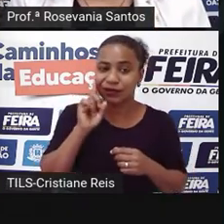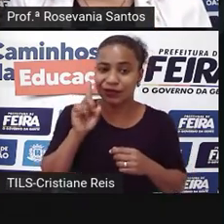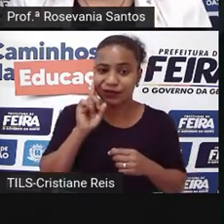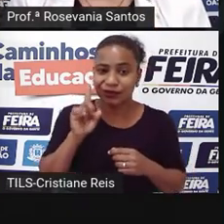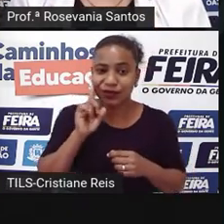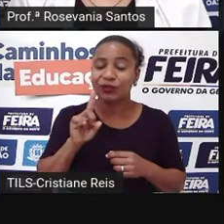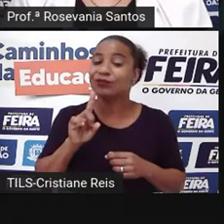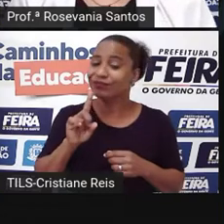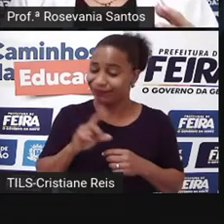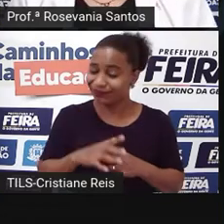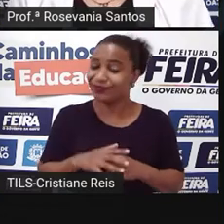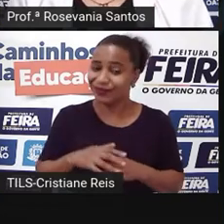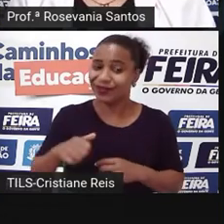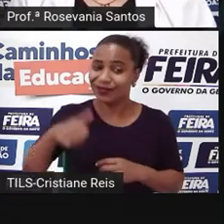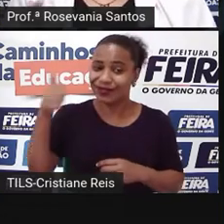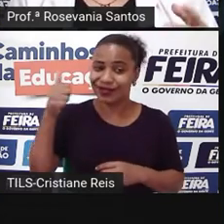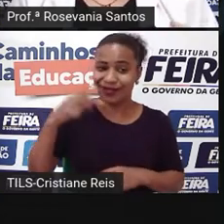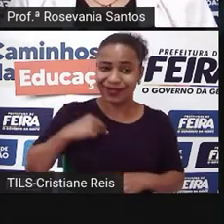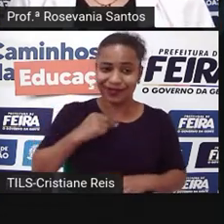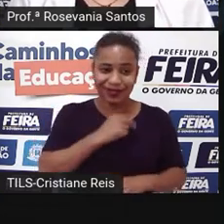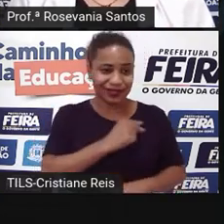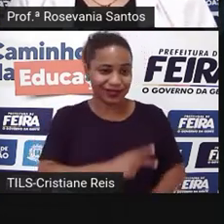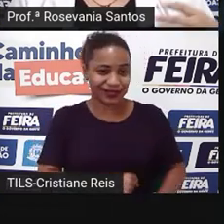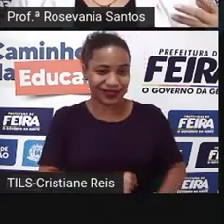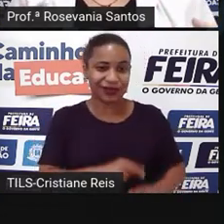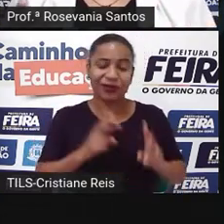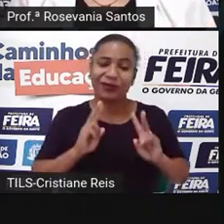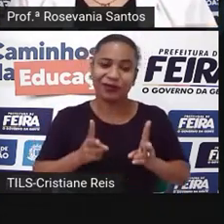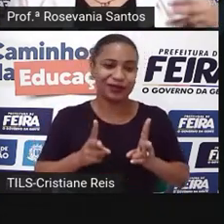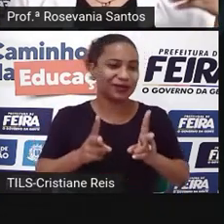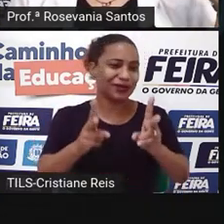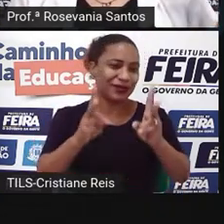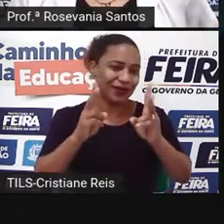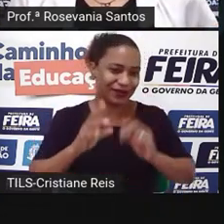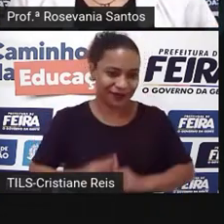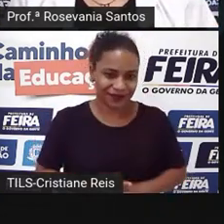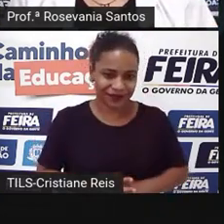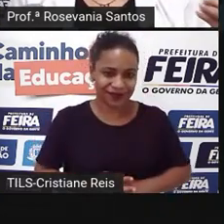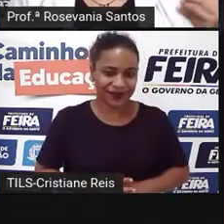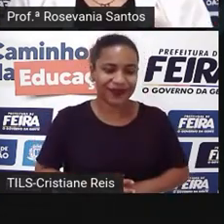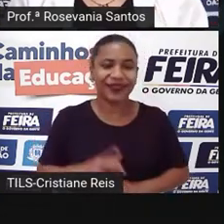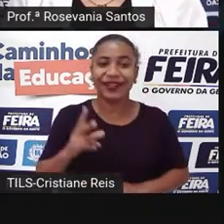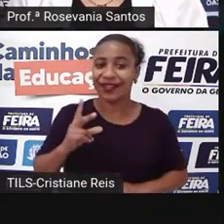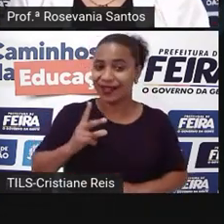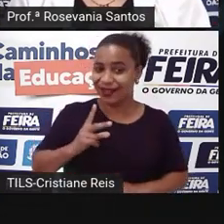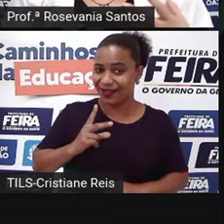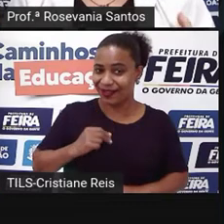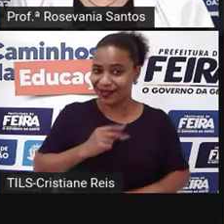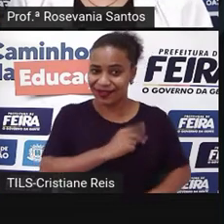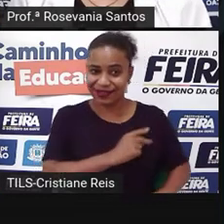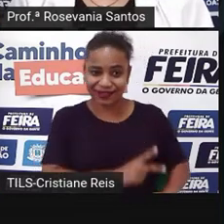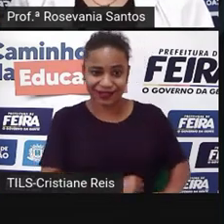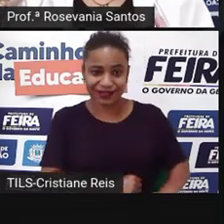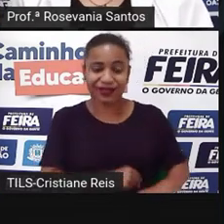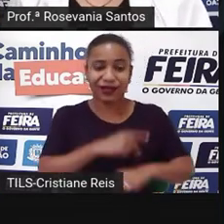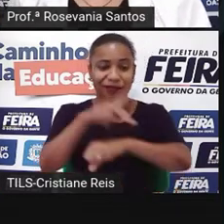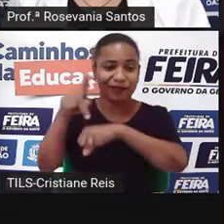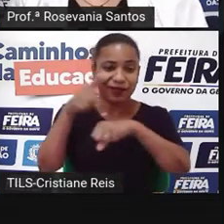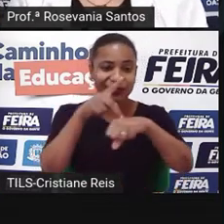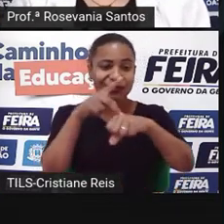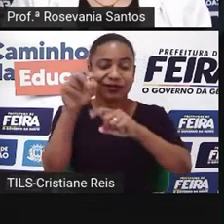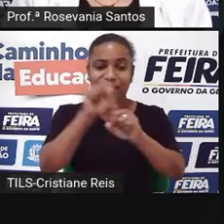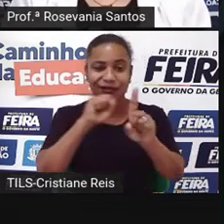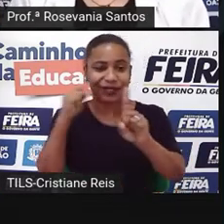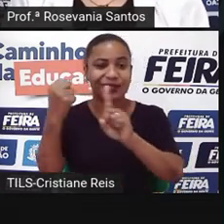está chegando lá, gente. Porque eu não sei se vocês lembram, né, a China, ela é um país socialista, os Estados